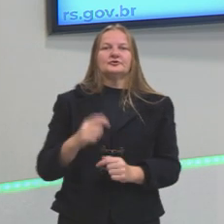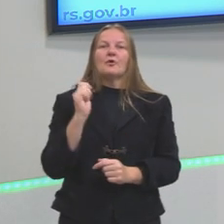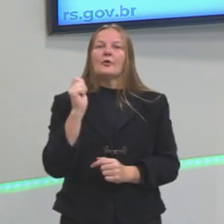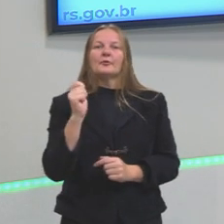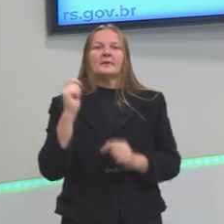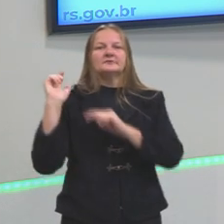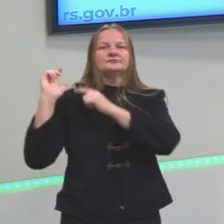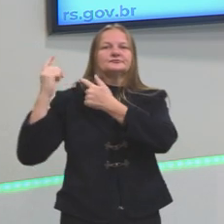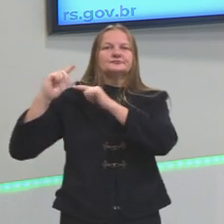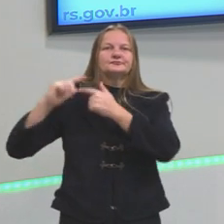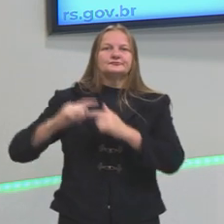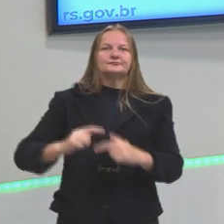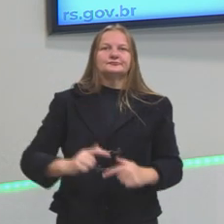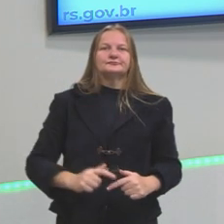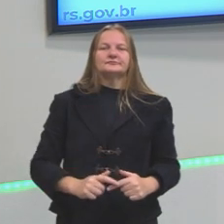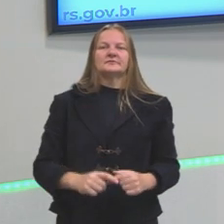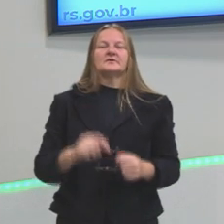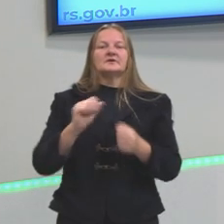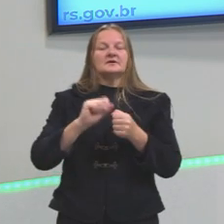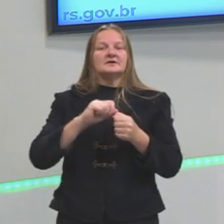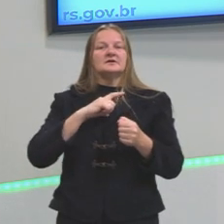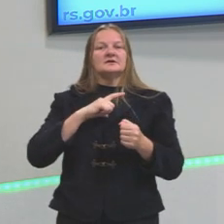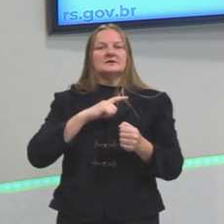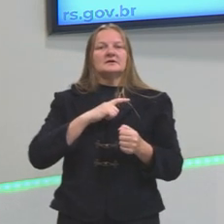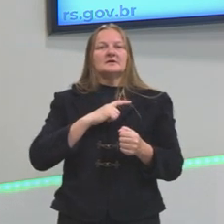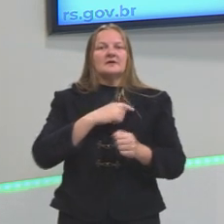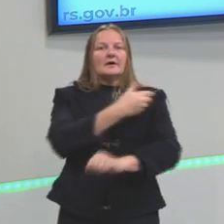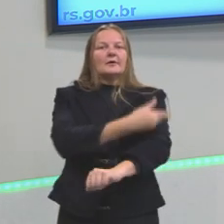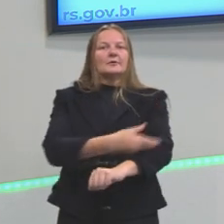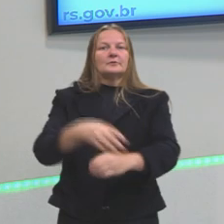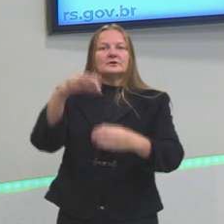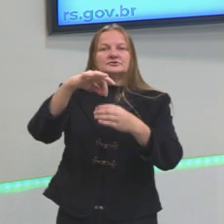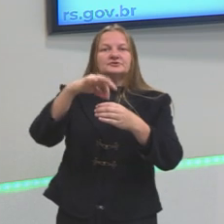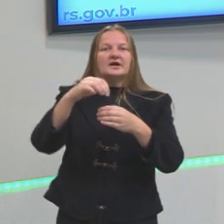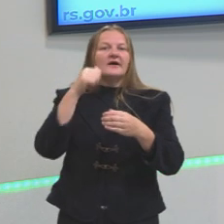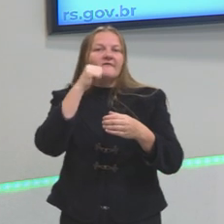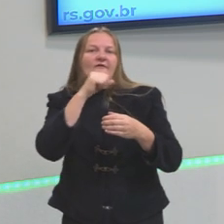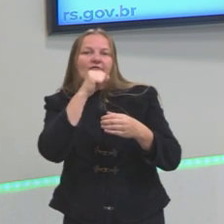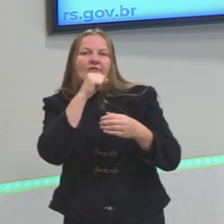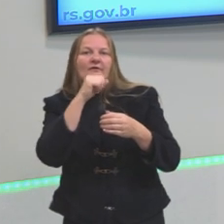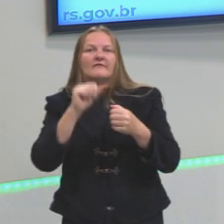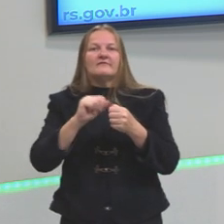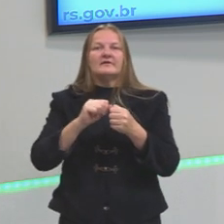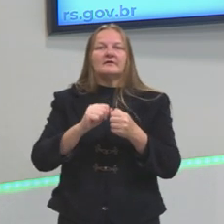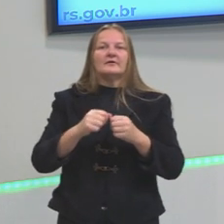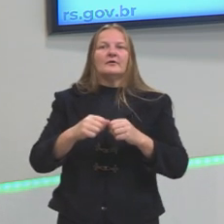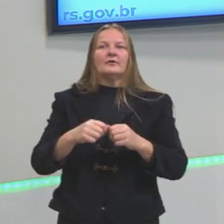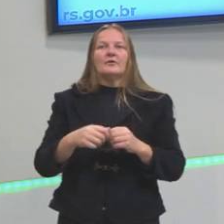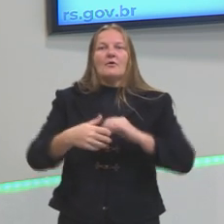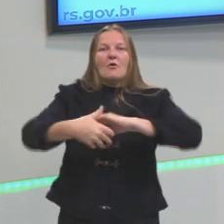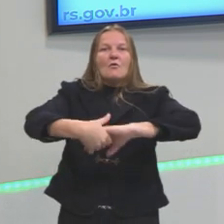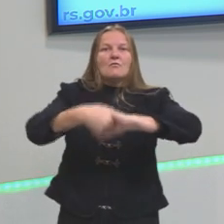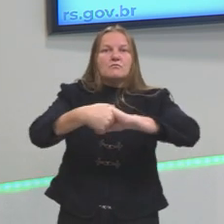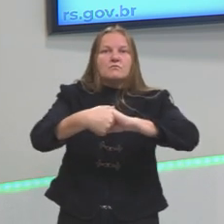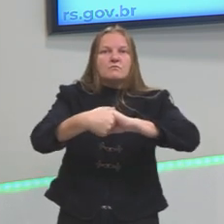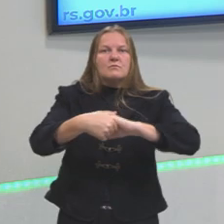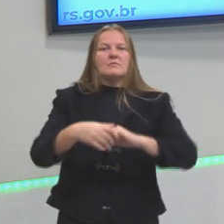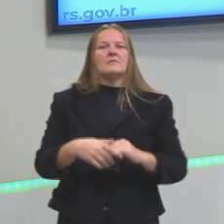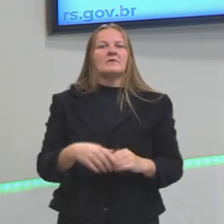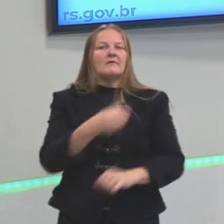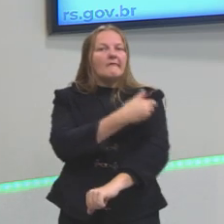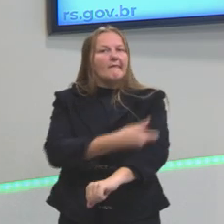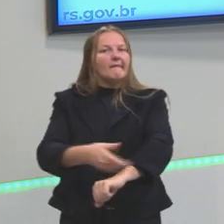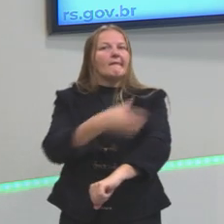Por exemplo, lembre-se que alguém tem o costume de fazer um chá da vovó, ou o cumprimento com o aperto de mão. Nós não